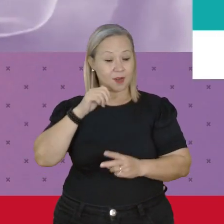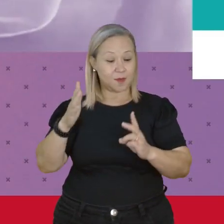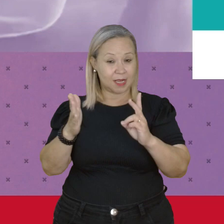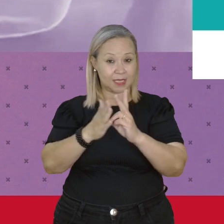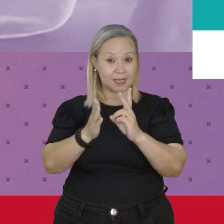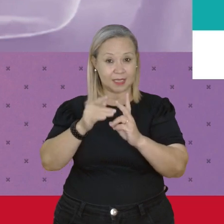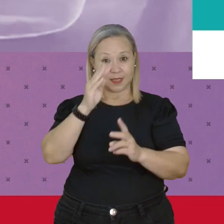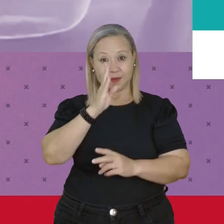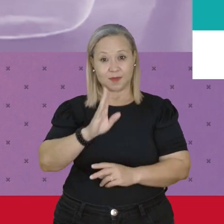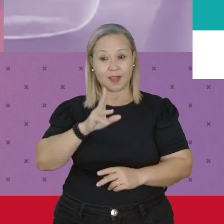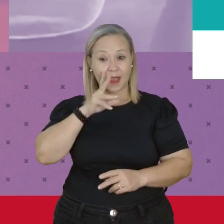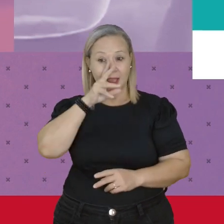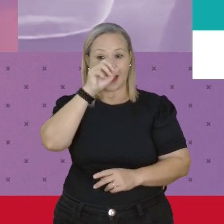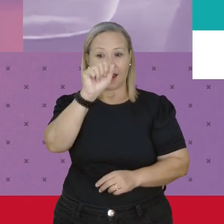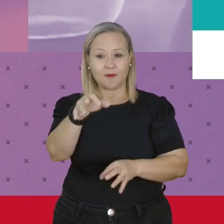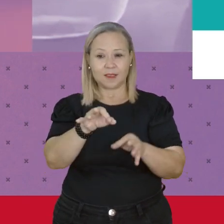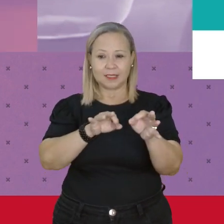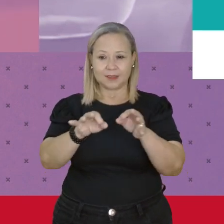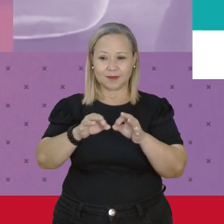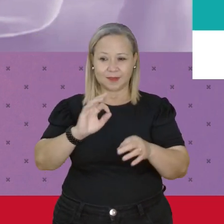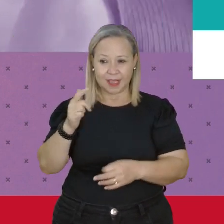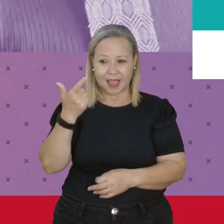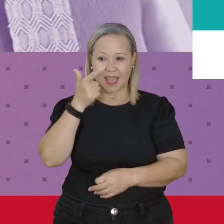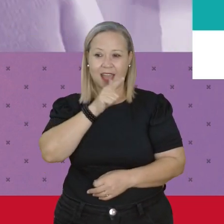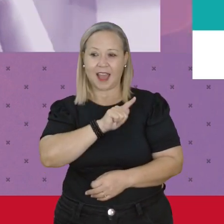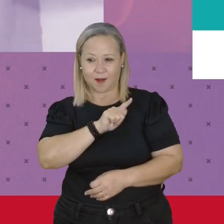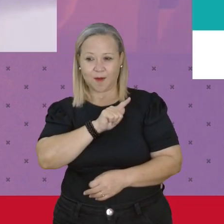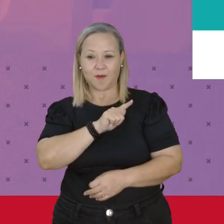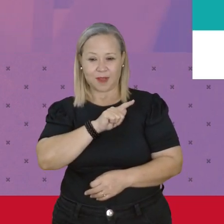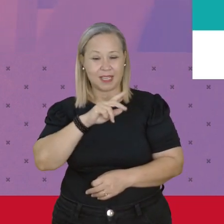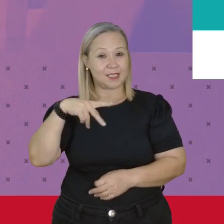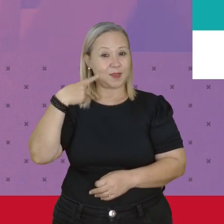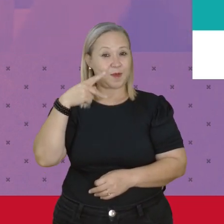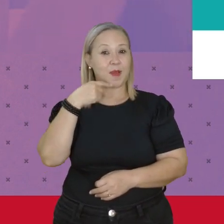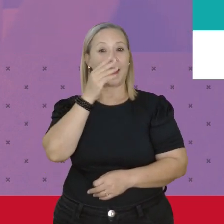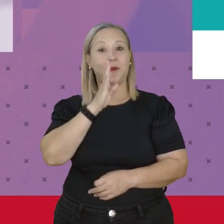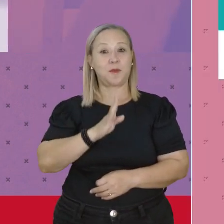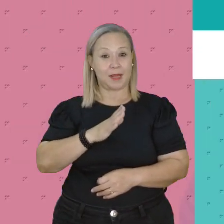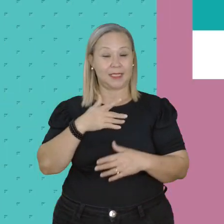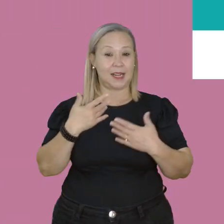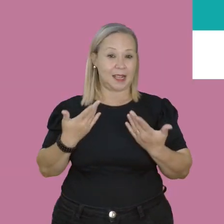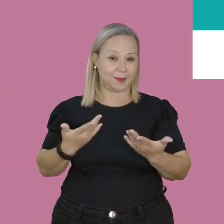A força da organização e a conquista do Parlamento Brasileiro